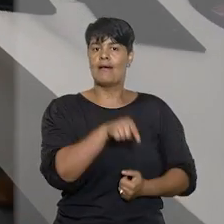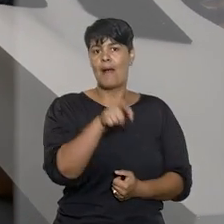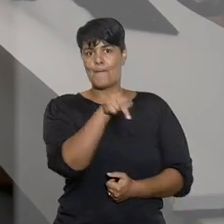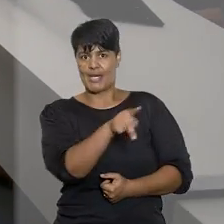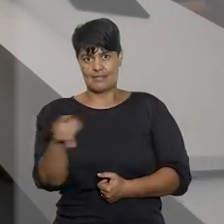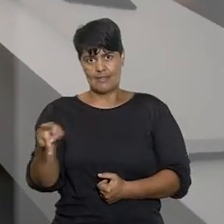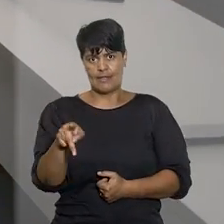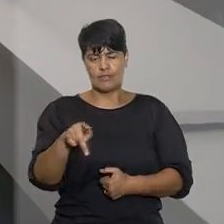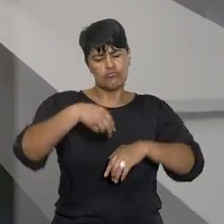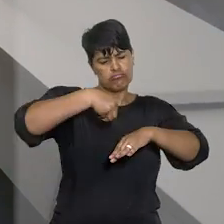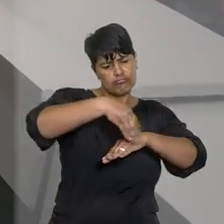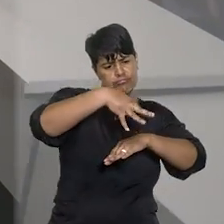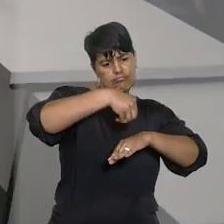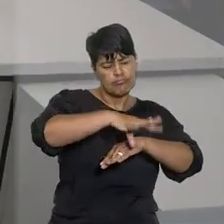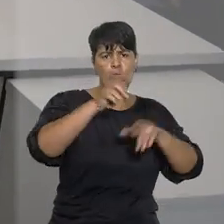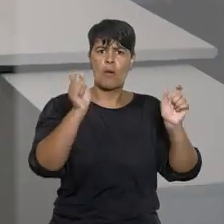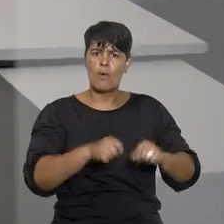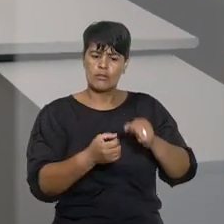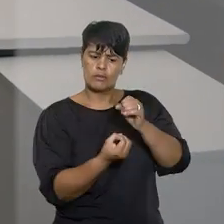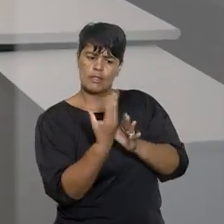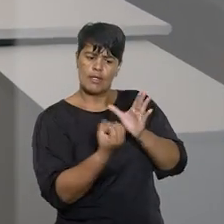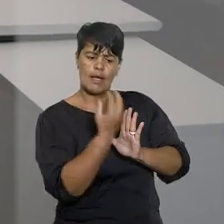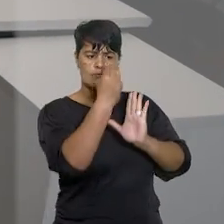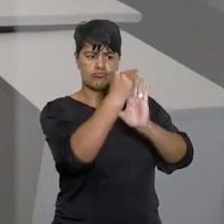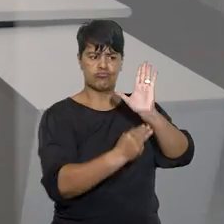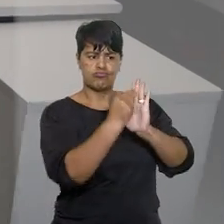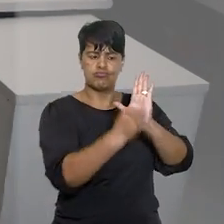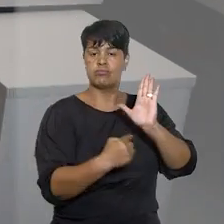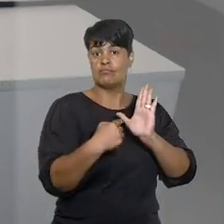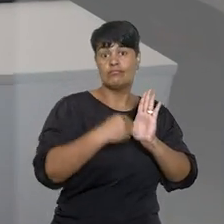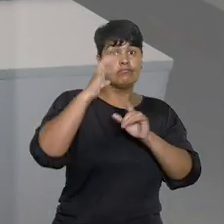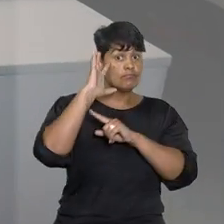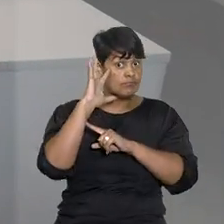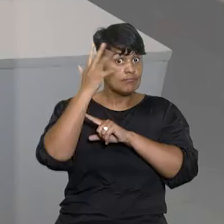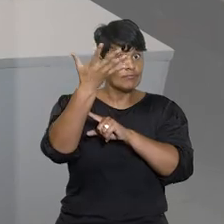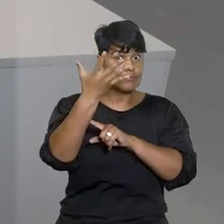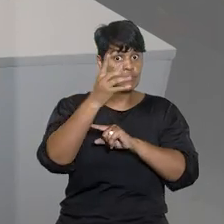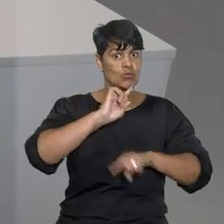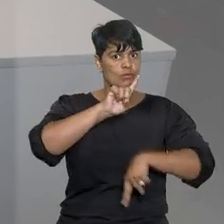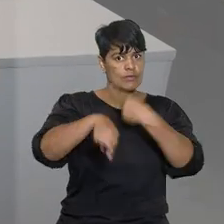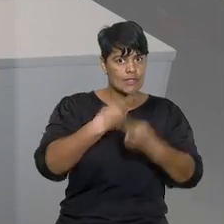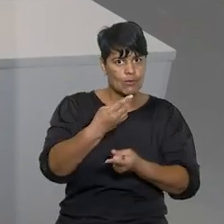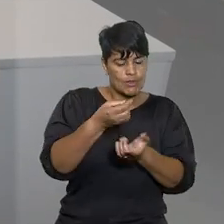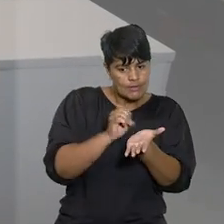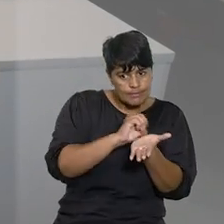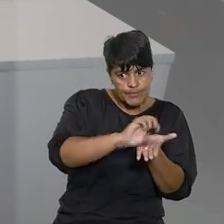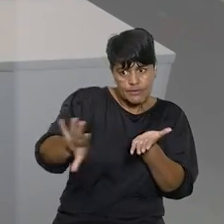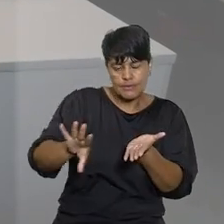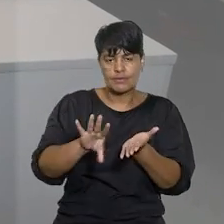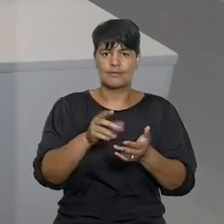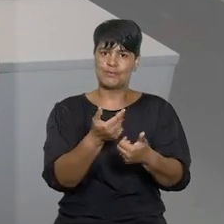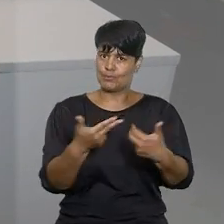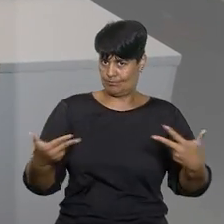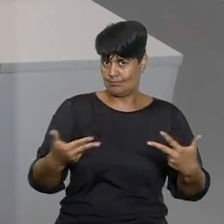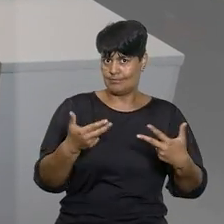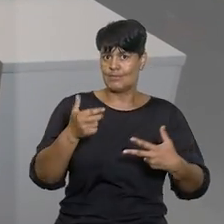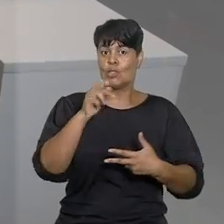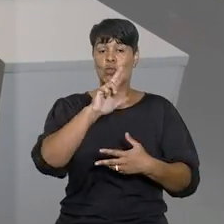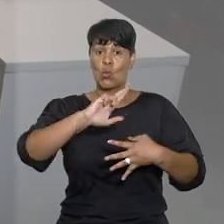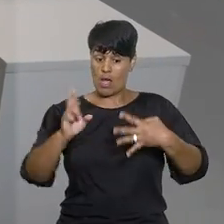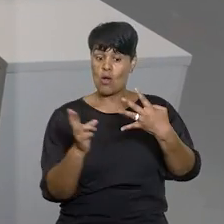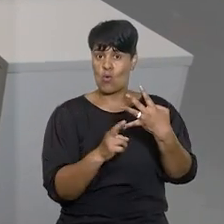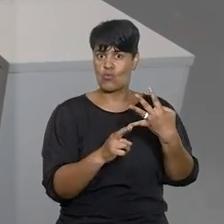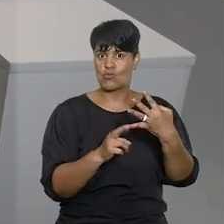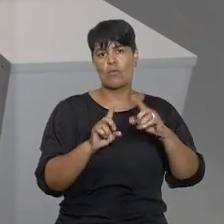fornecendo subsídios para a elaboração das minutas de decisões e despachos nos feitos originários e recursosais